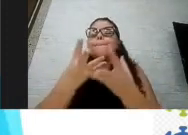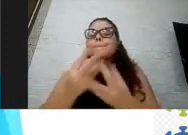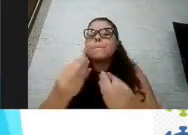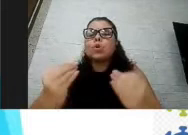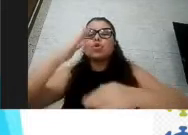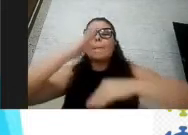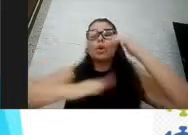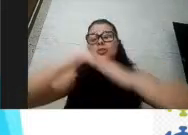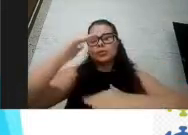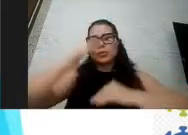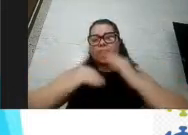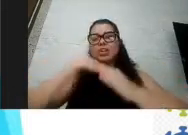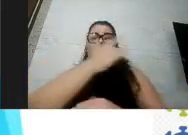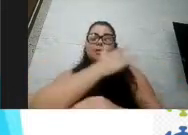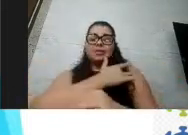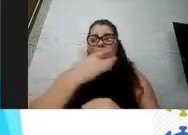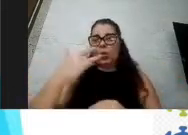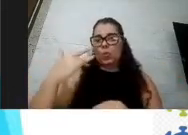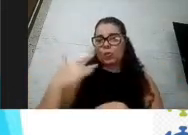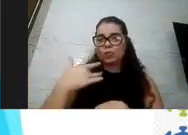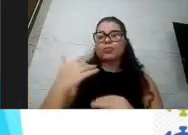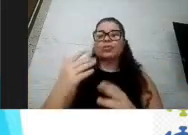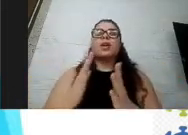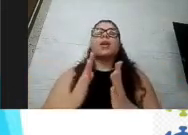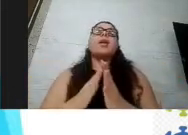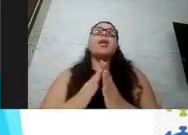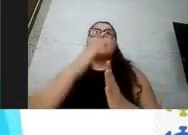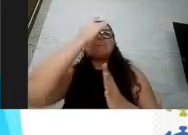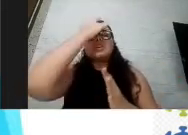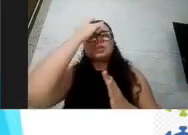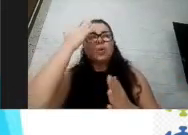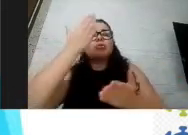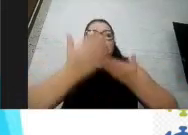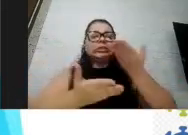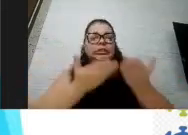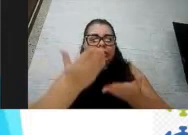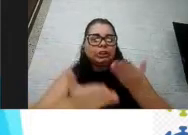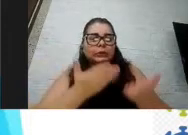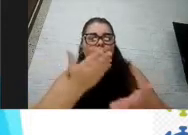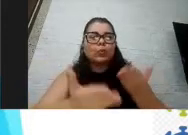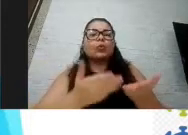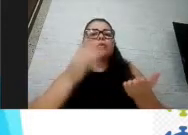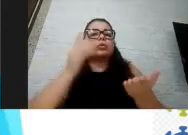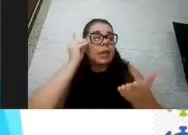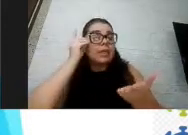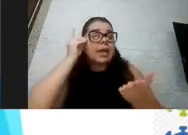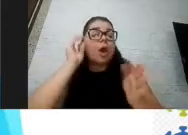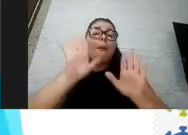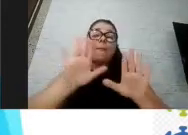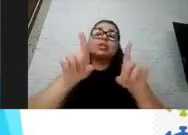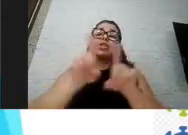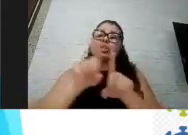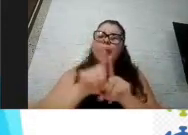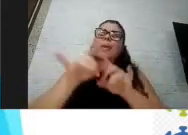assistenciais, que cuidam de pessoas com síndrome de Down, mas também pessoal da ciência e